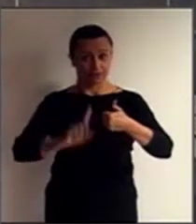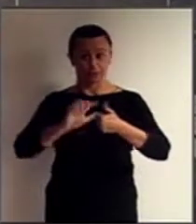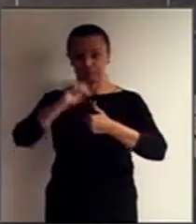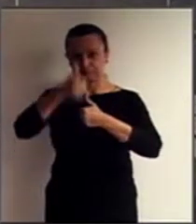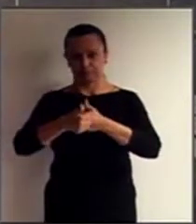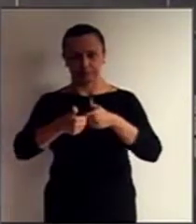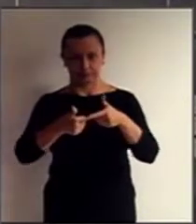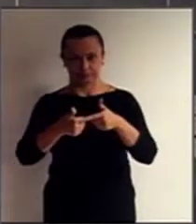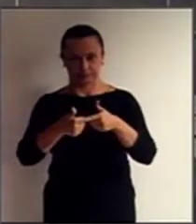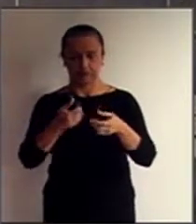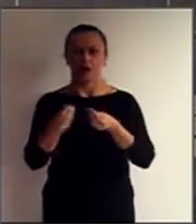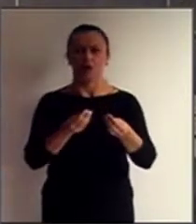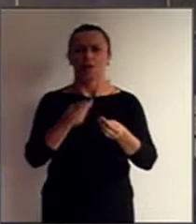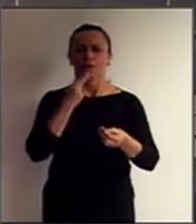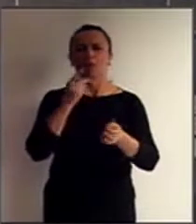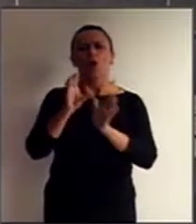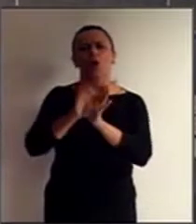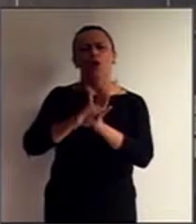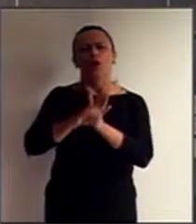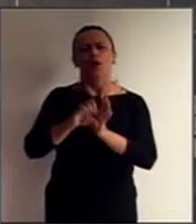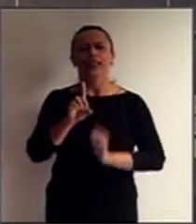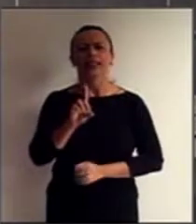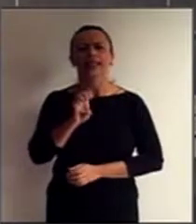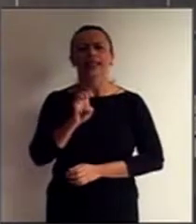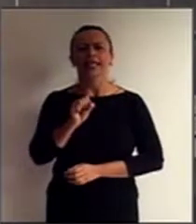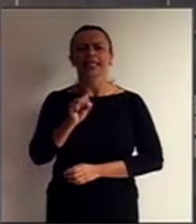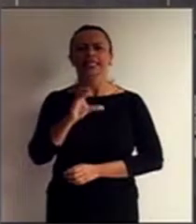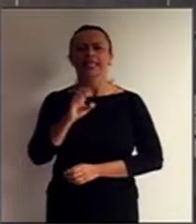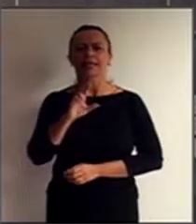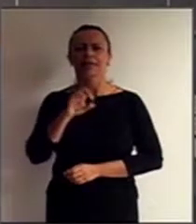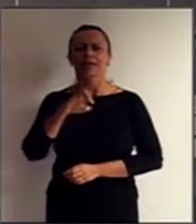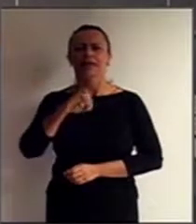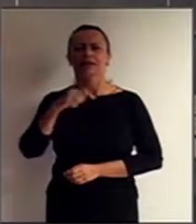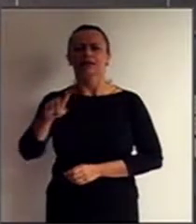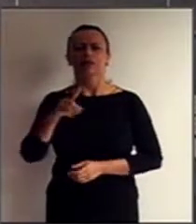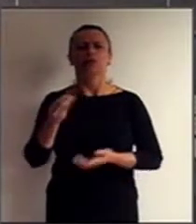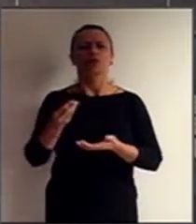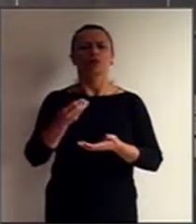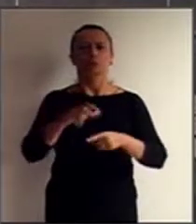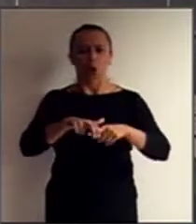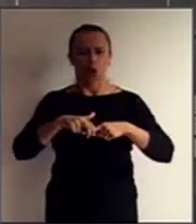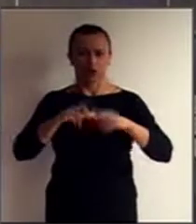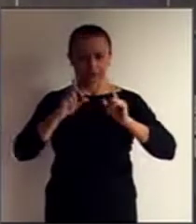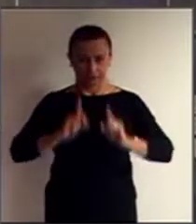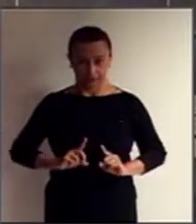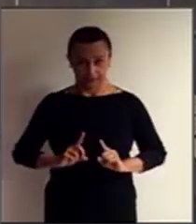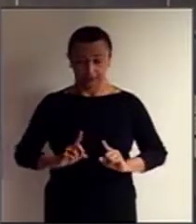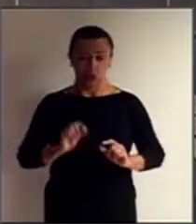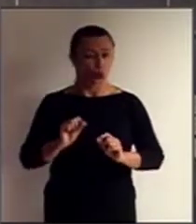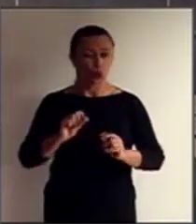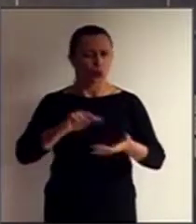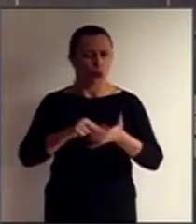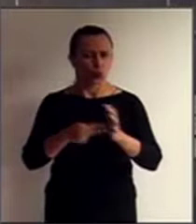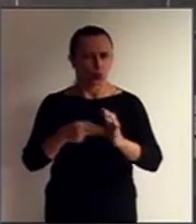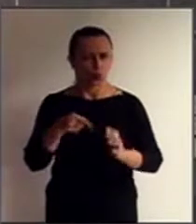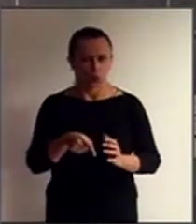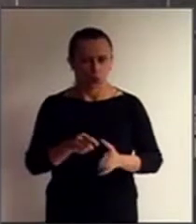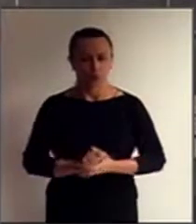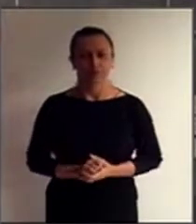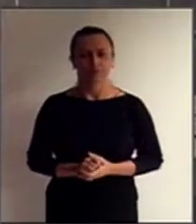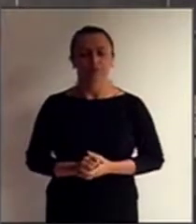discriminação por motivo de deficiência. E o que é essa discriminação por motivo de deficiência? Ela diz,